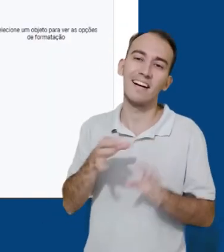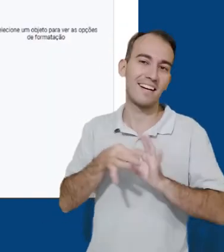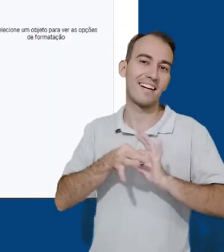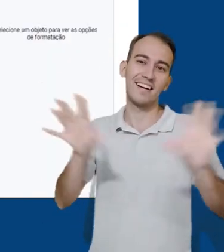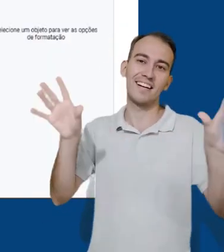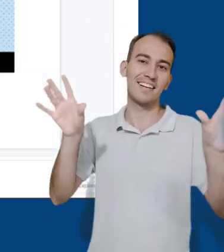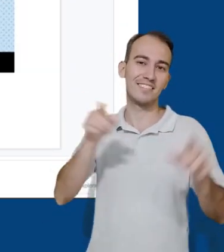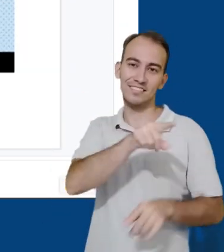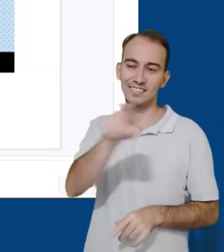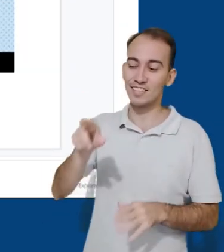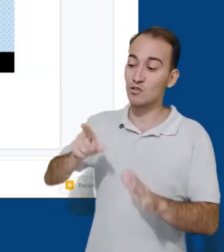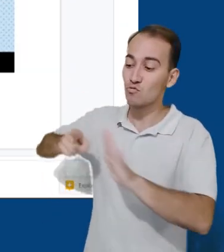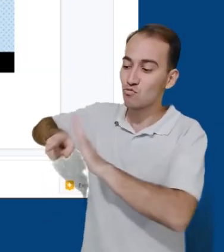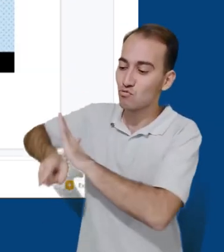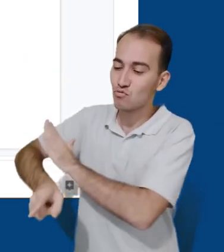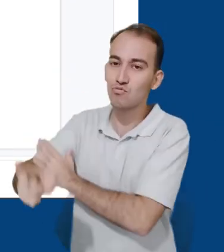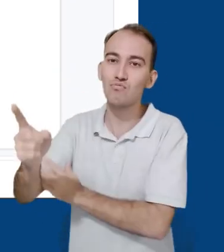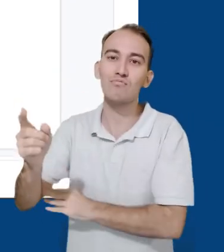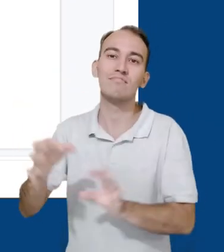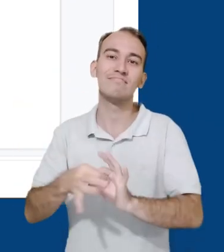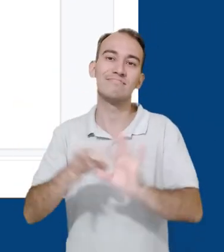explorar essas opções de formatação.